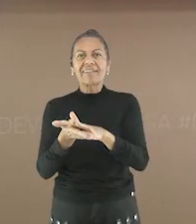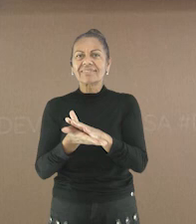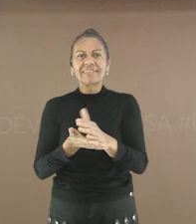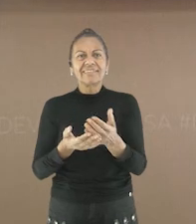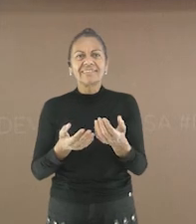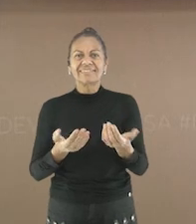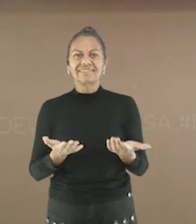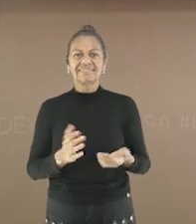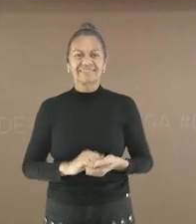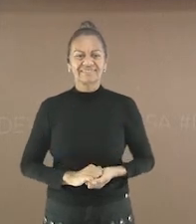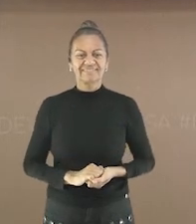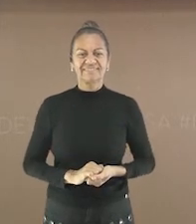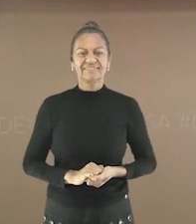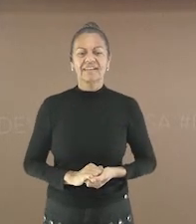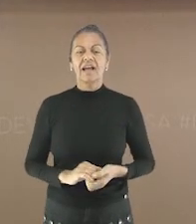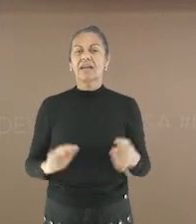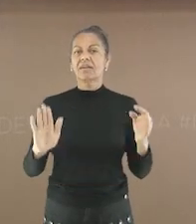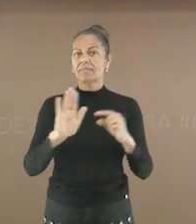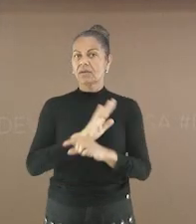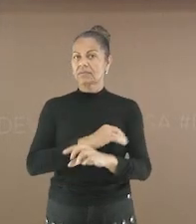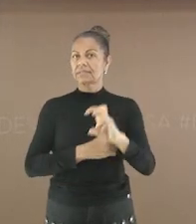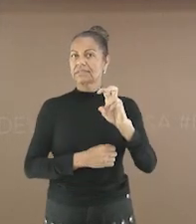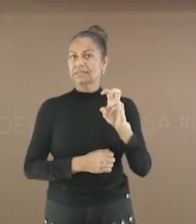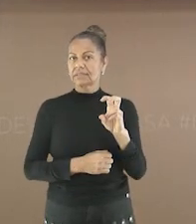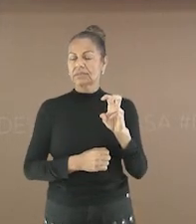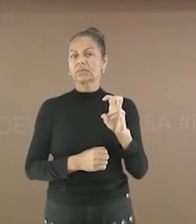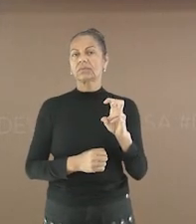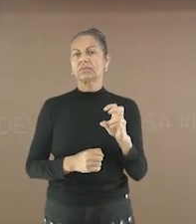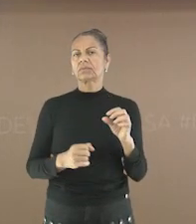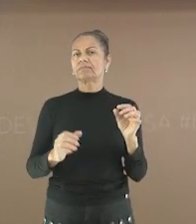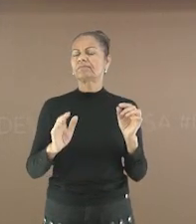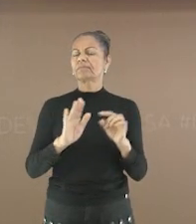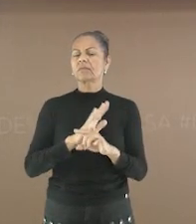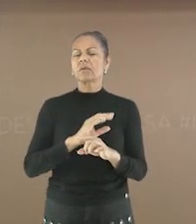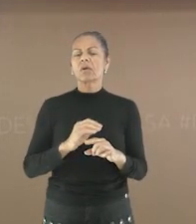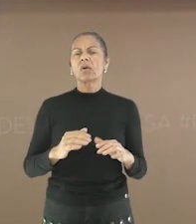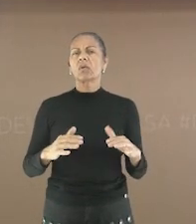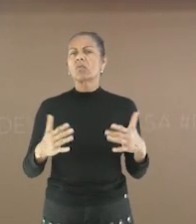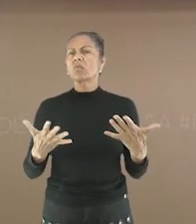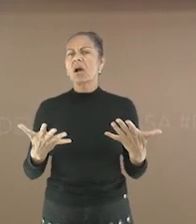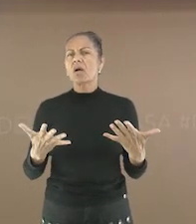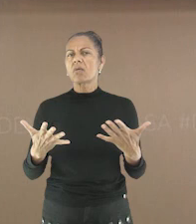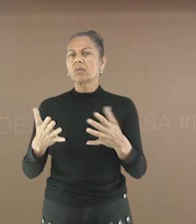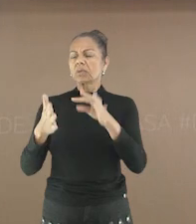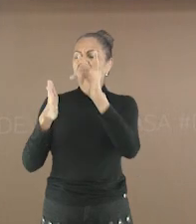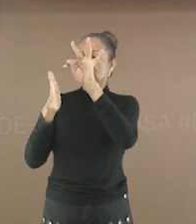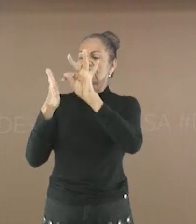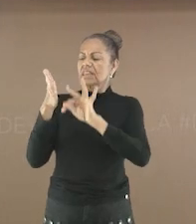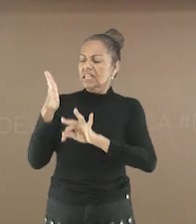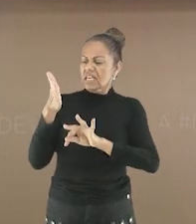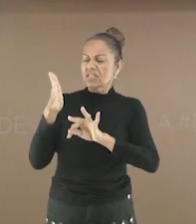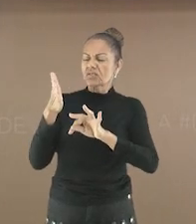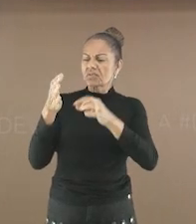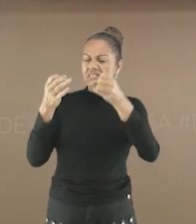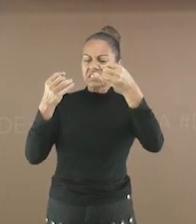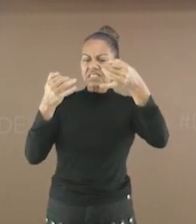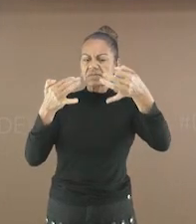Agora vamos para a questão de número cinco Qual a explicação dada pelo texto Sobre a